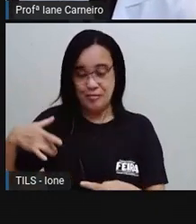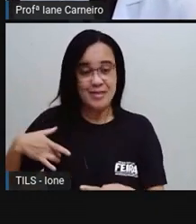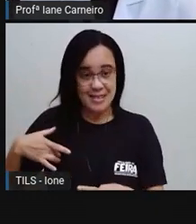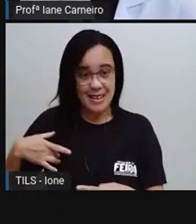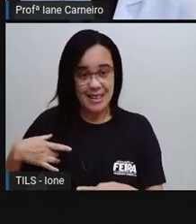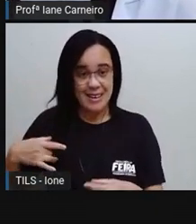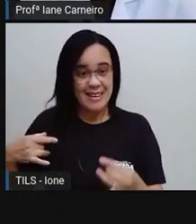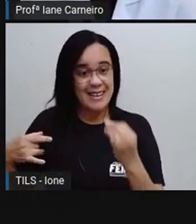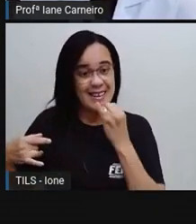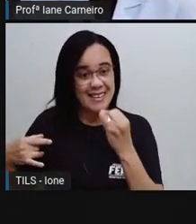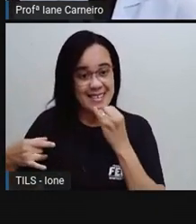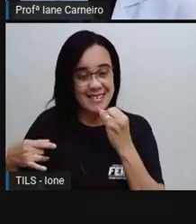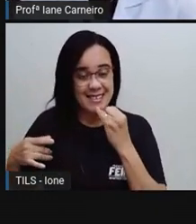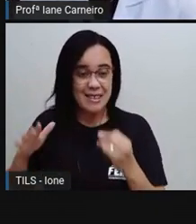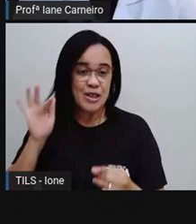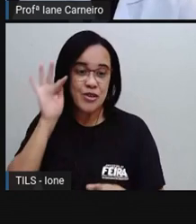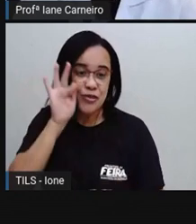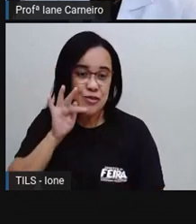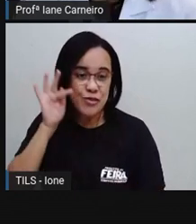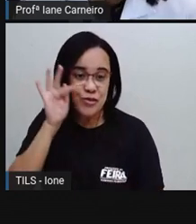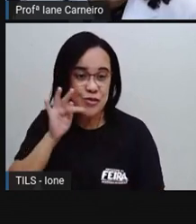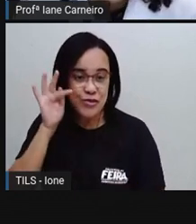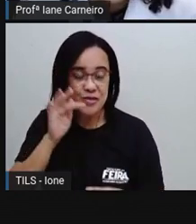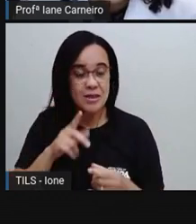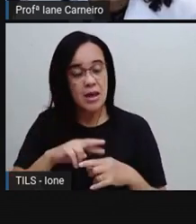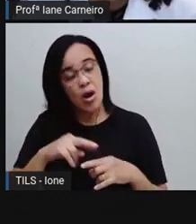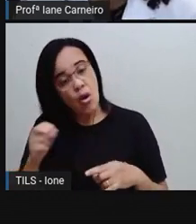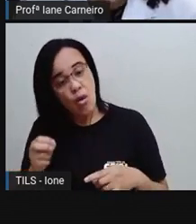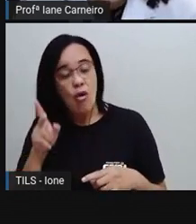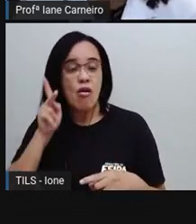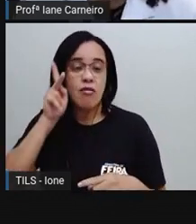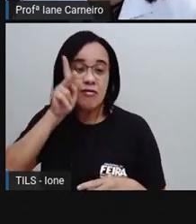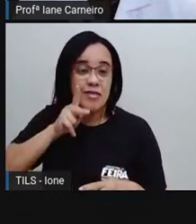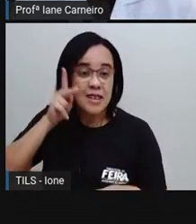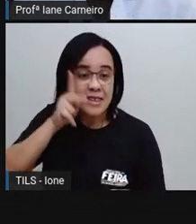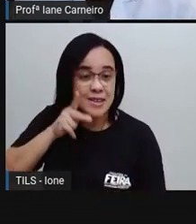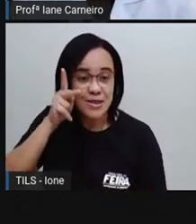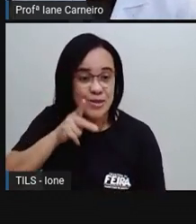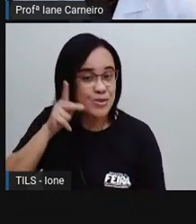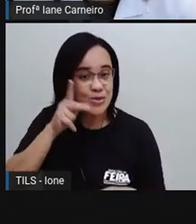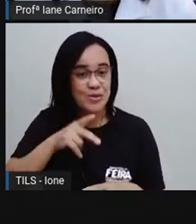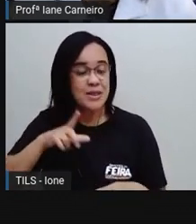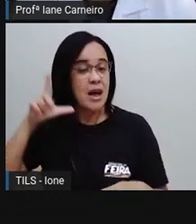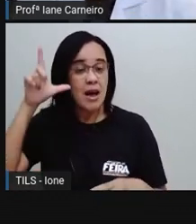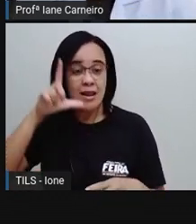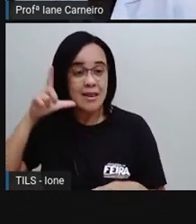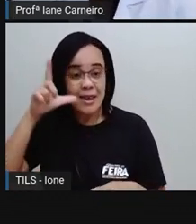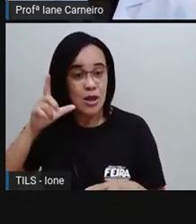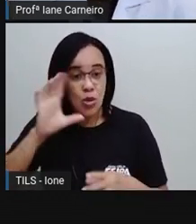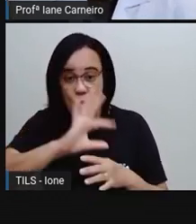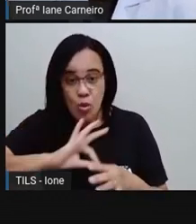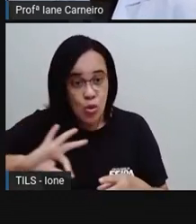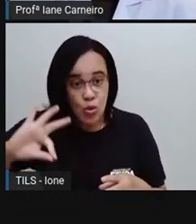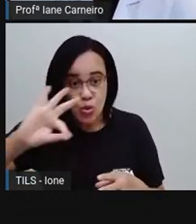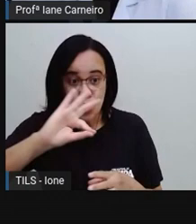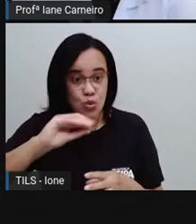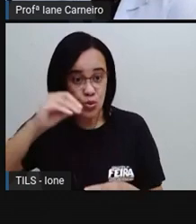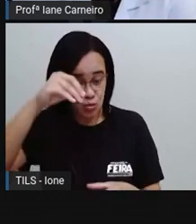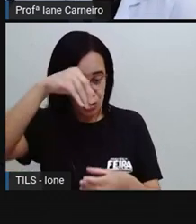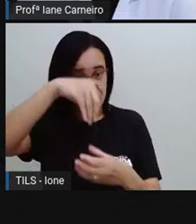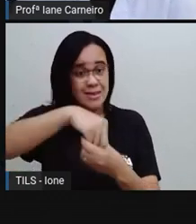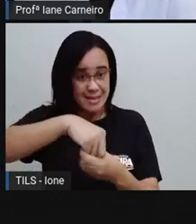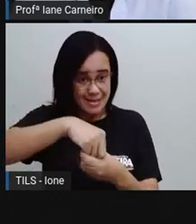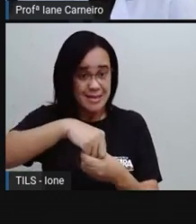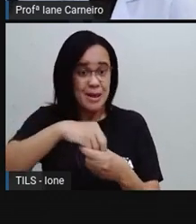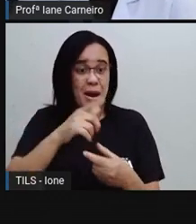legumes e verduras têm água. Ó, mas eu não tô vendo água nessas frutas. Onde é que tá água nessas frutas? Pois é,